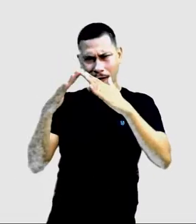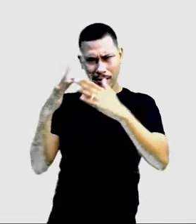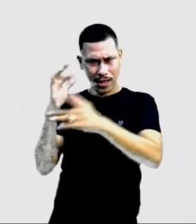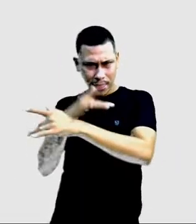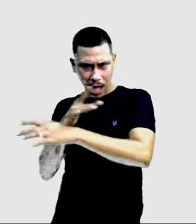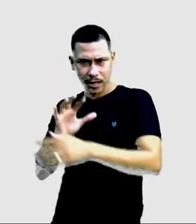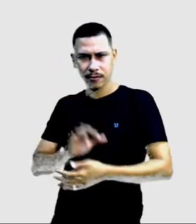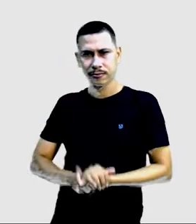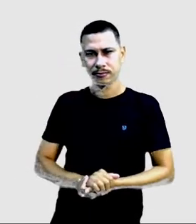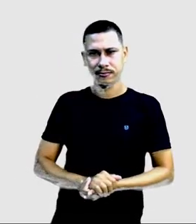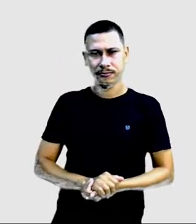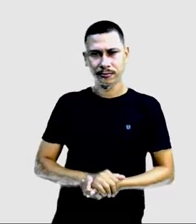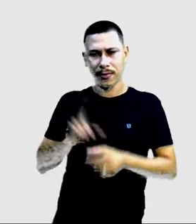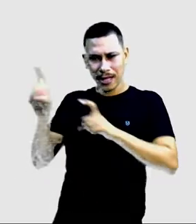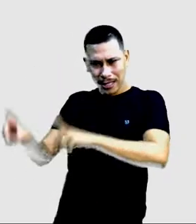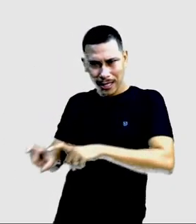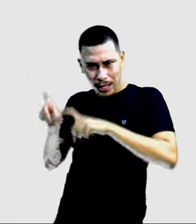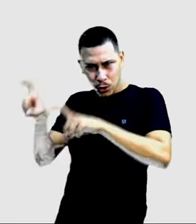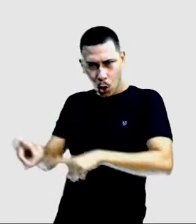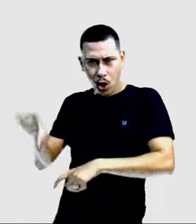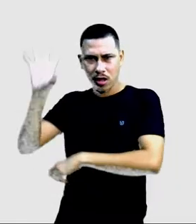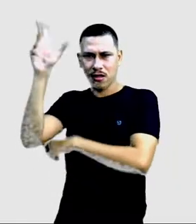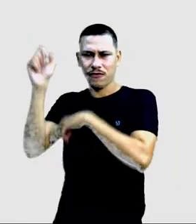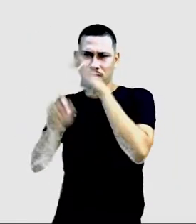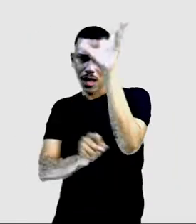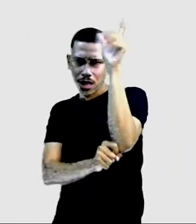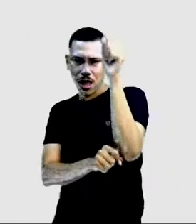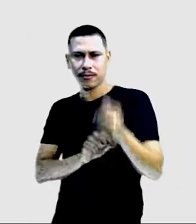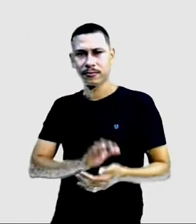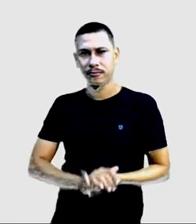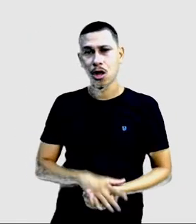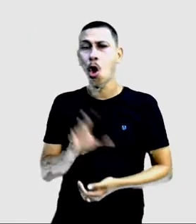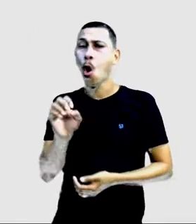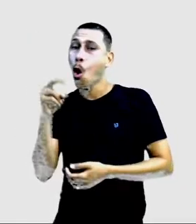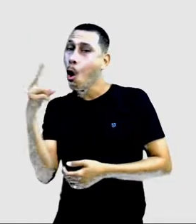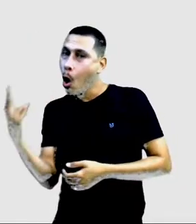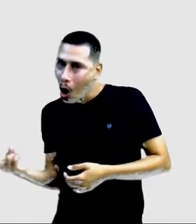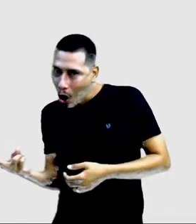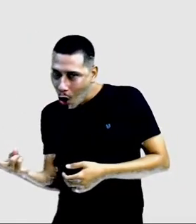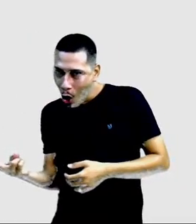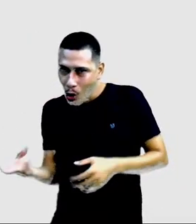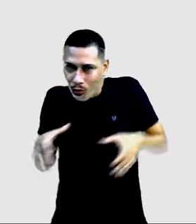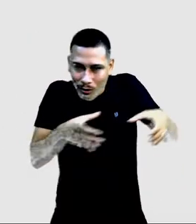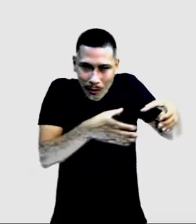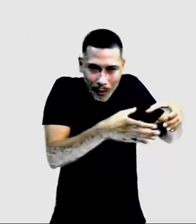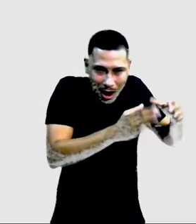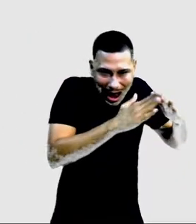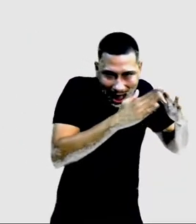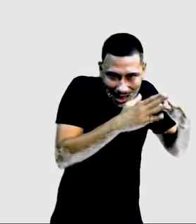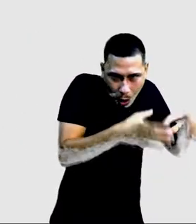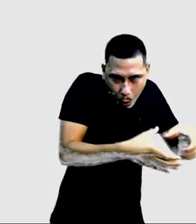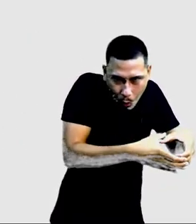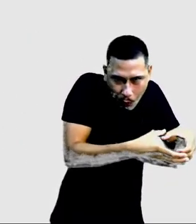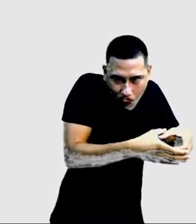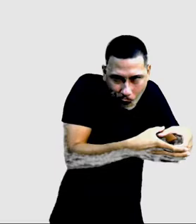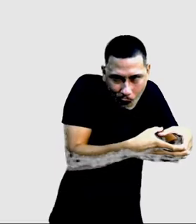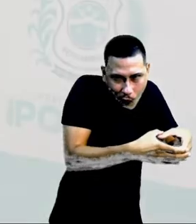Um sítio na floresta? Um formigueiro no jardim? Hum? Você aí